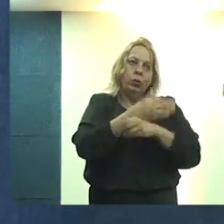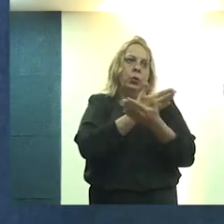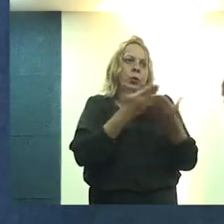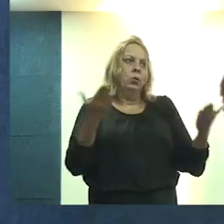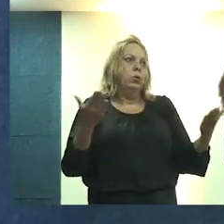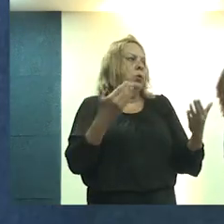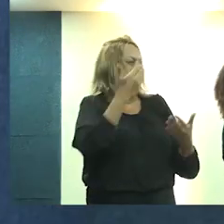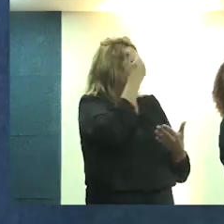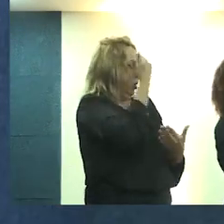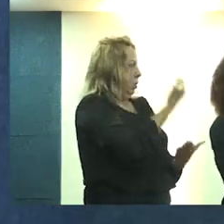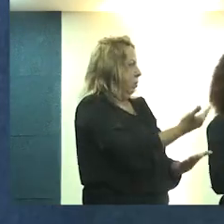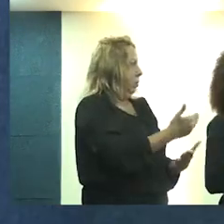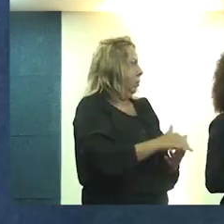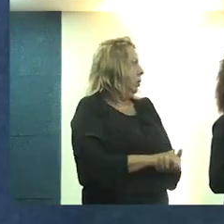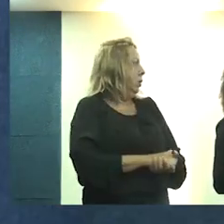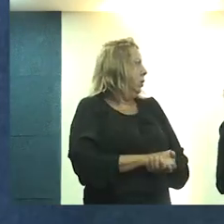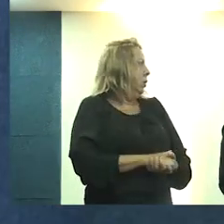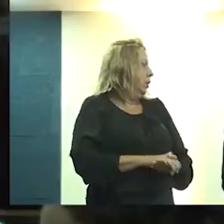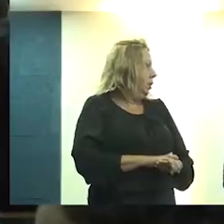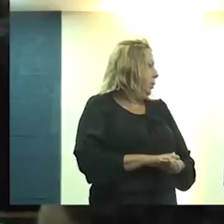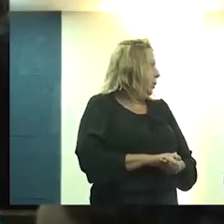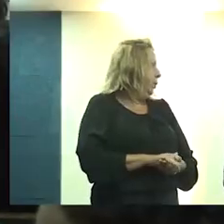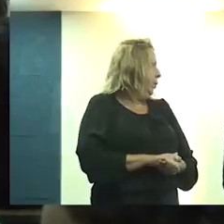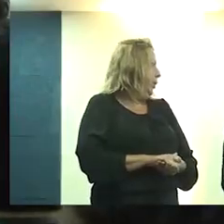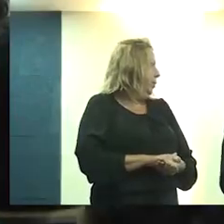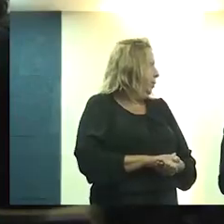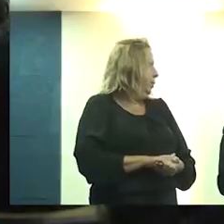noite. Muito obrigada. Obrigada.